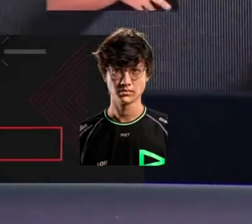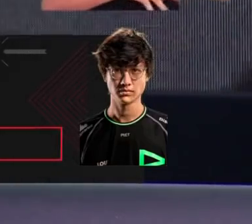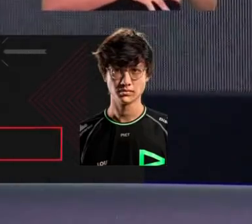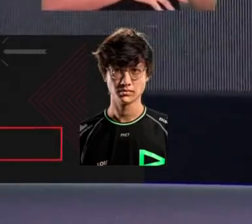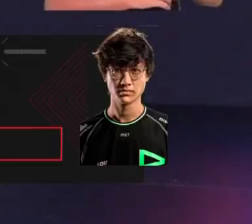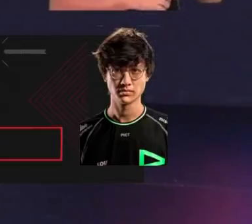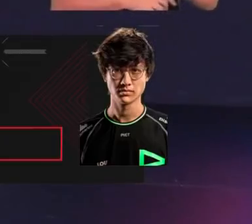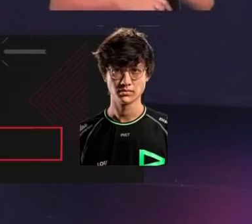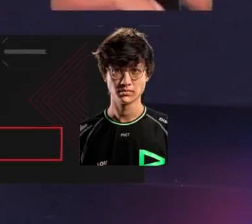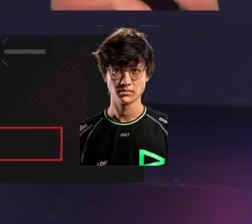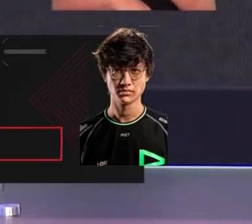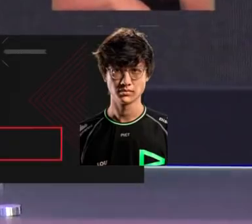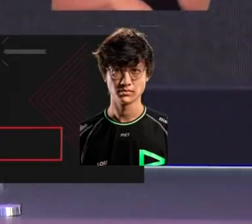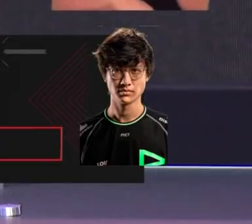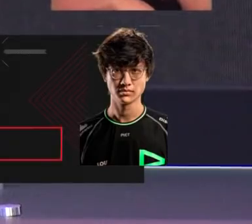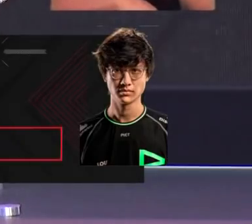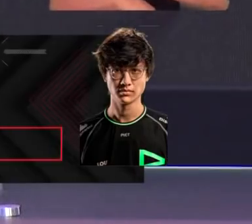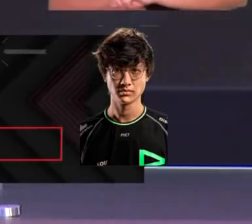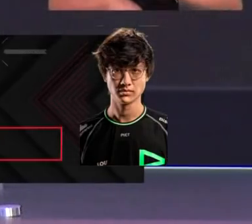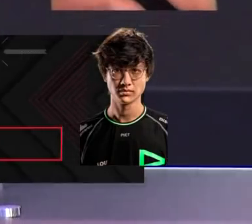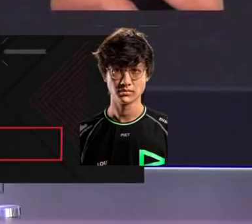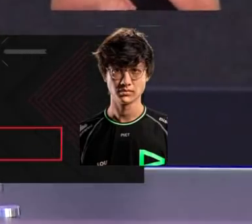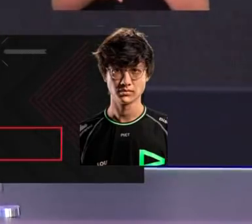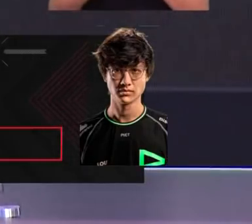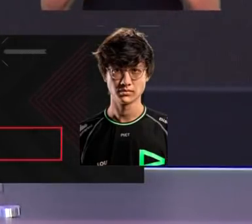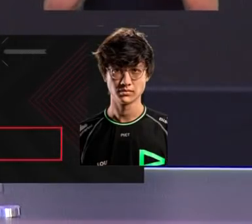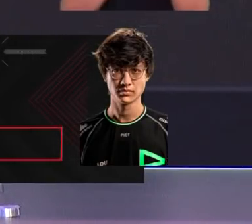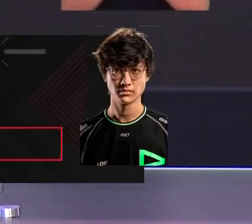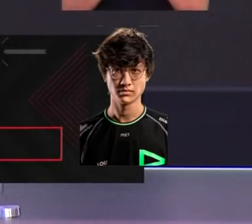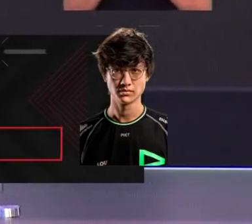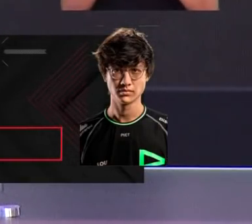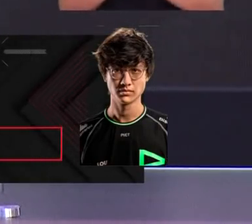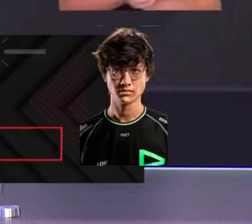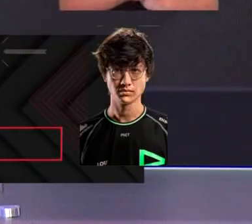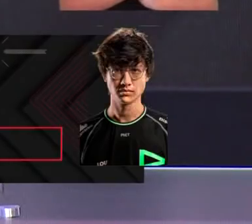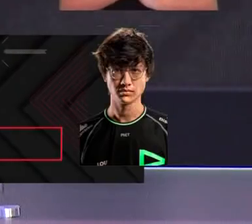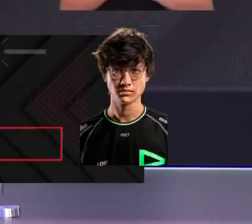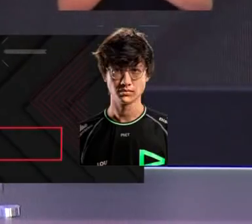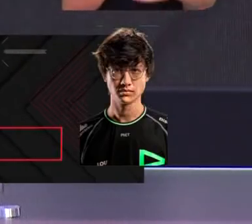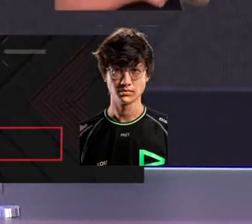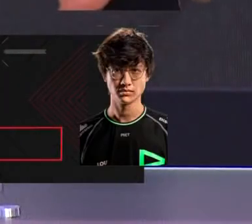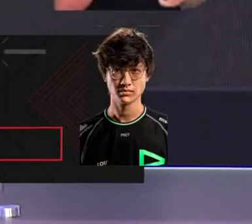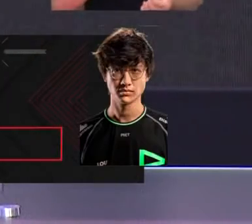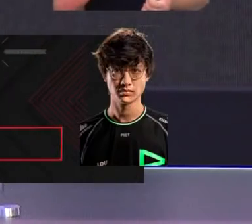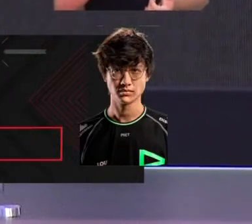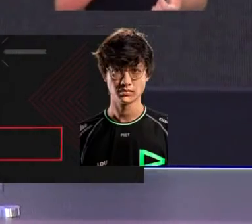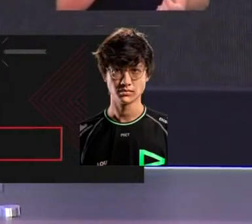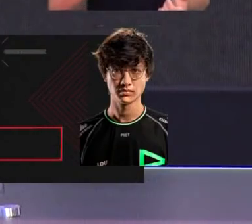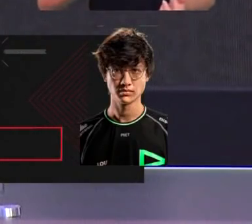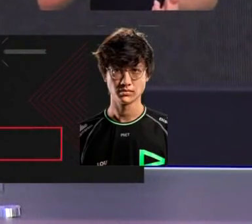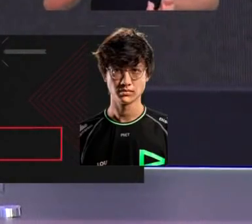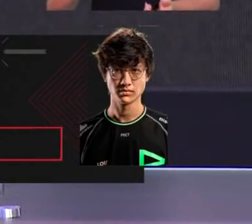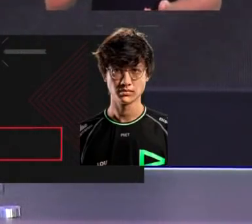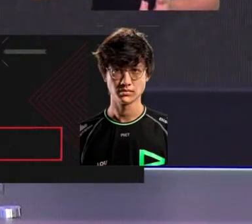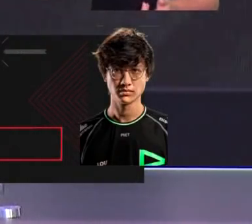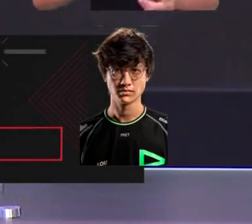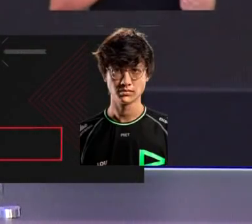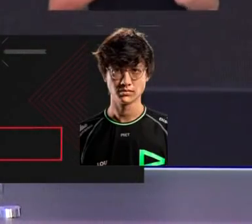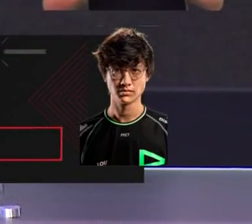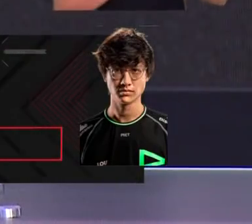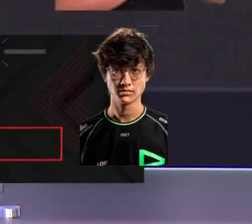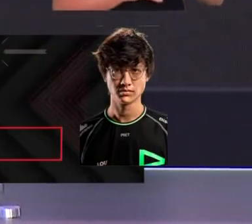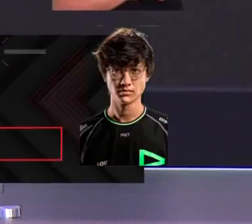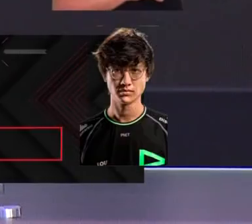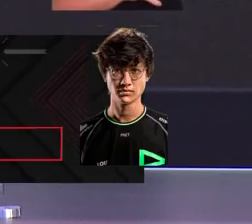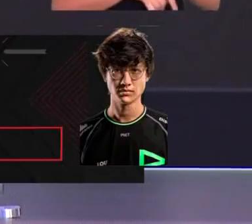forçar né essa partida essa partida da Loud se eles tivessem colocado a Gwen né Jungle e